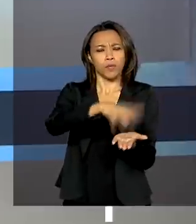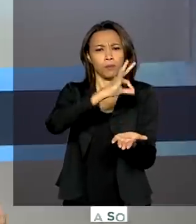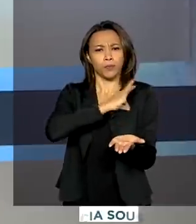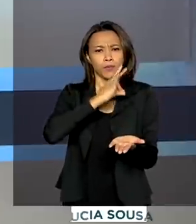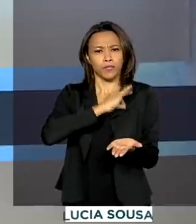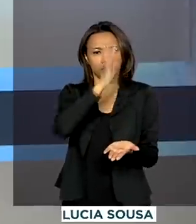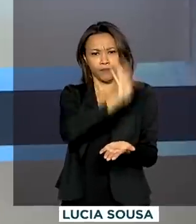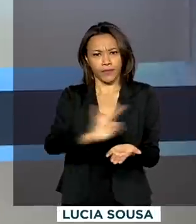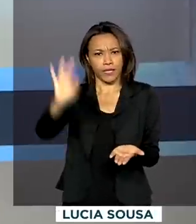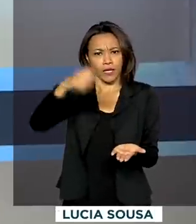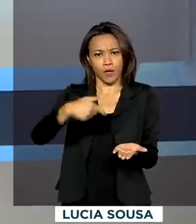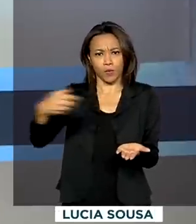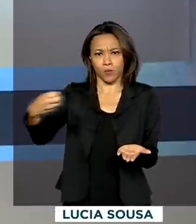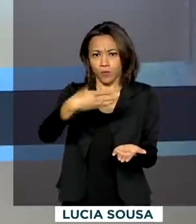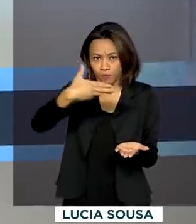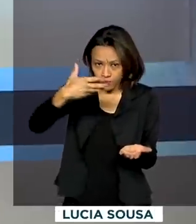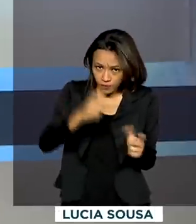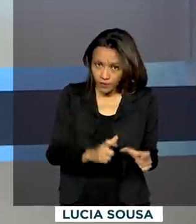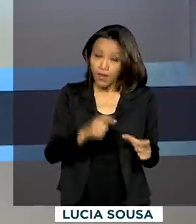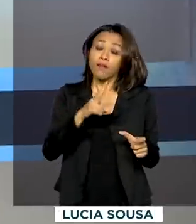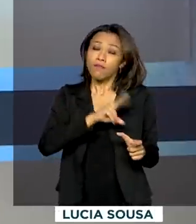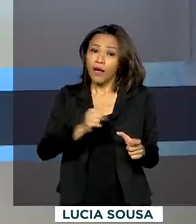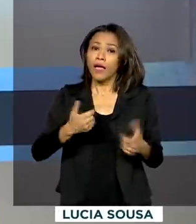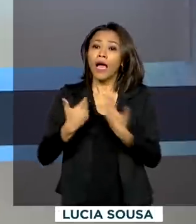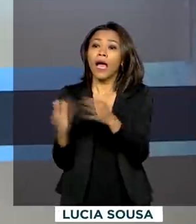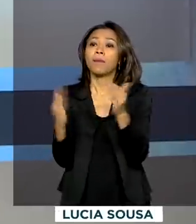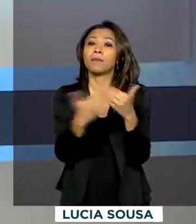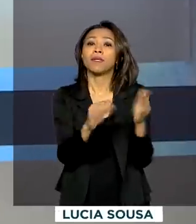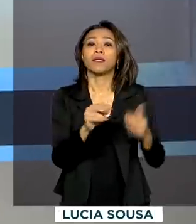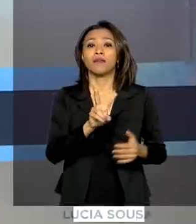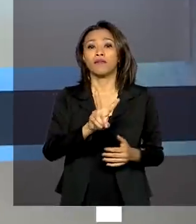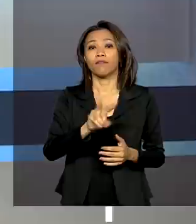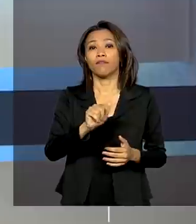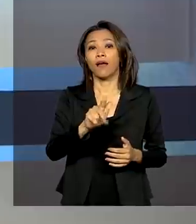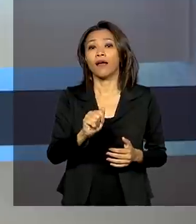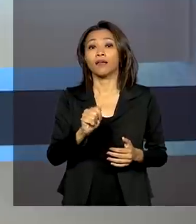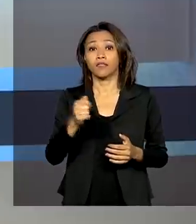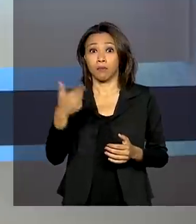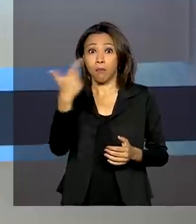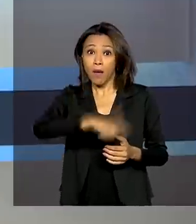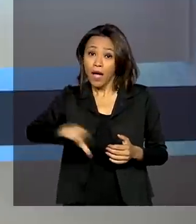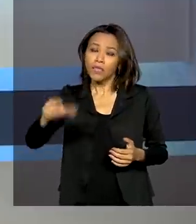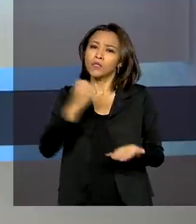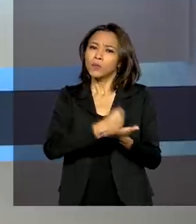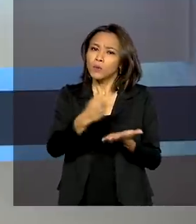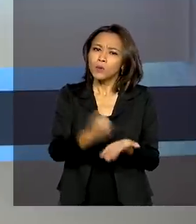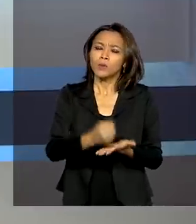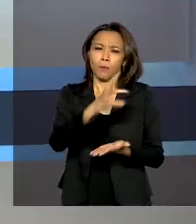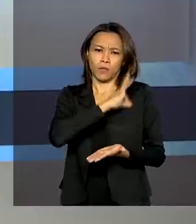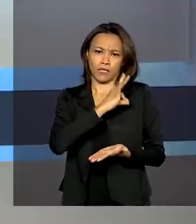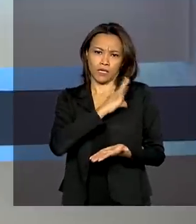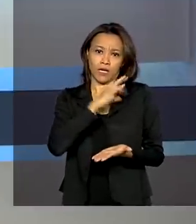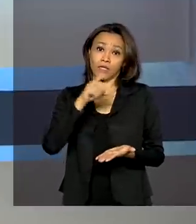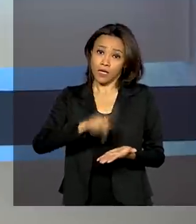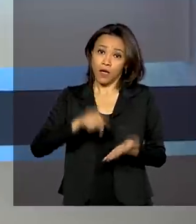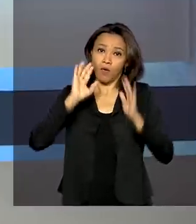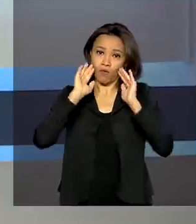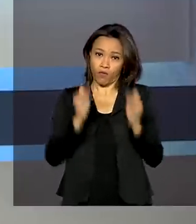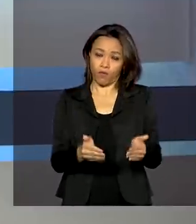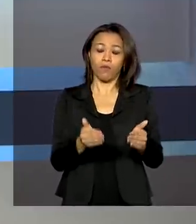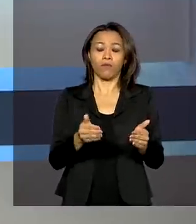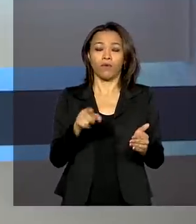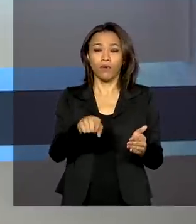O presidente anunciou que o governo deve abrir mais vagas para aumentar o número de policiais. E disse que é prioridade do governo